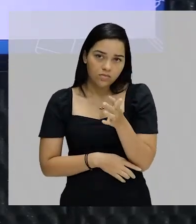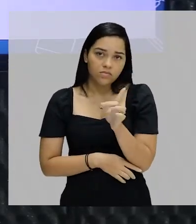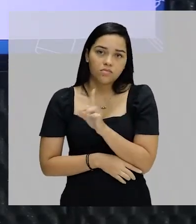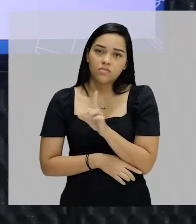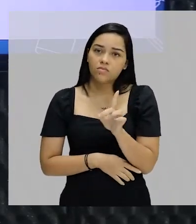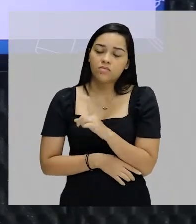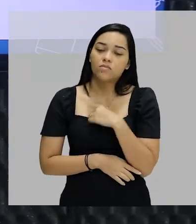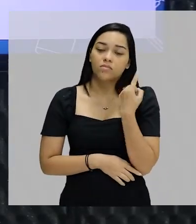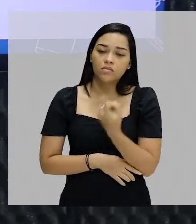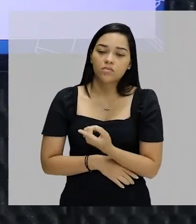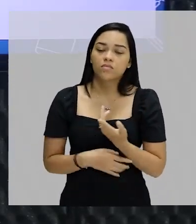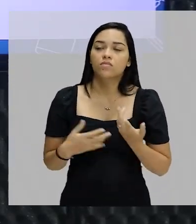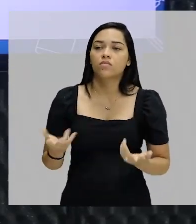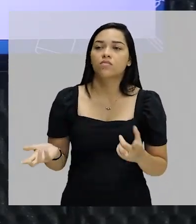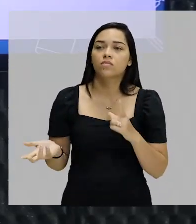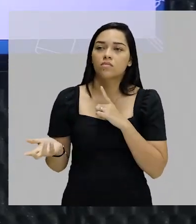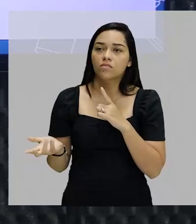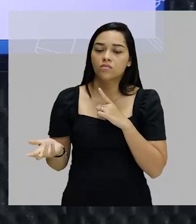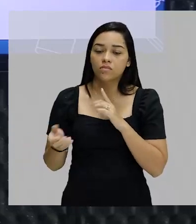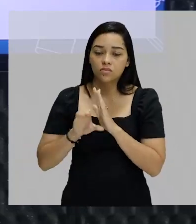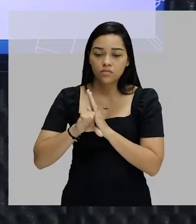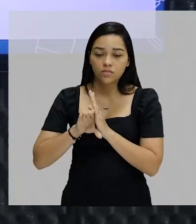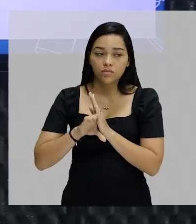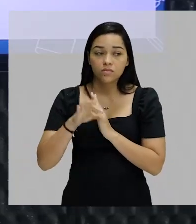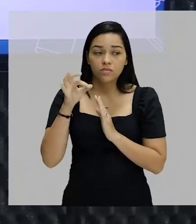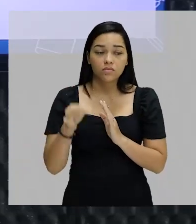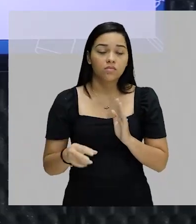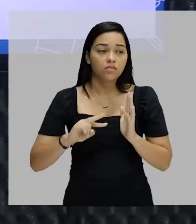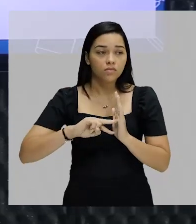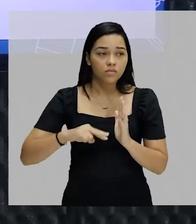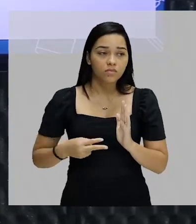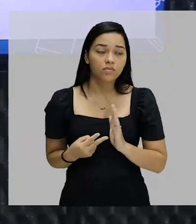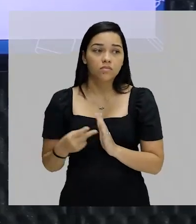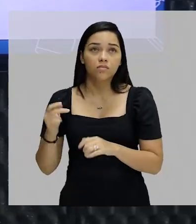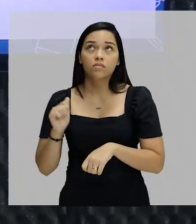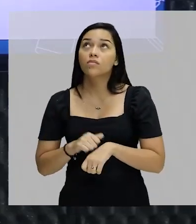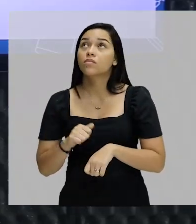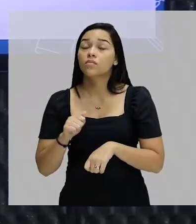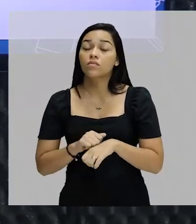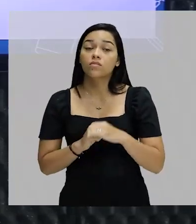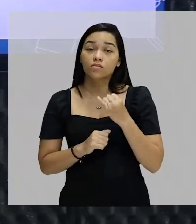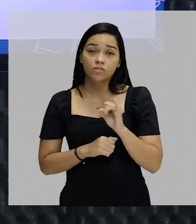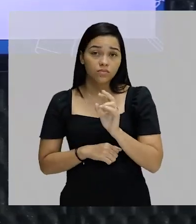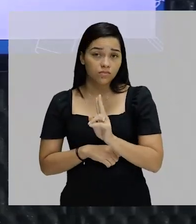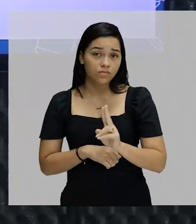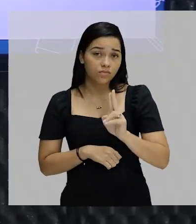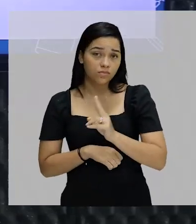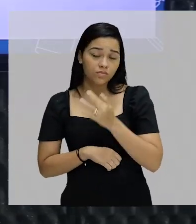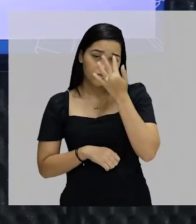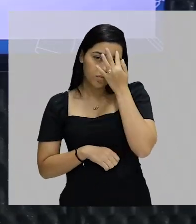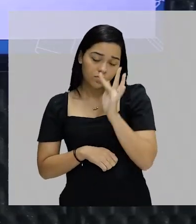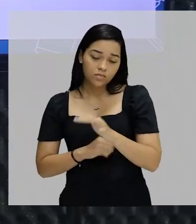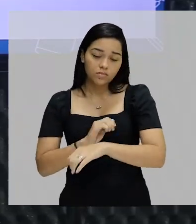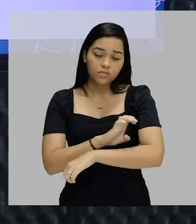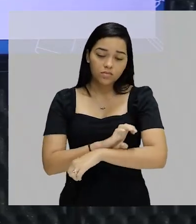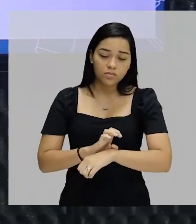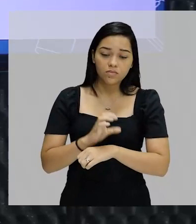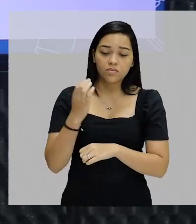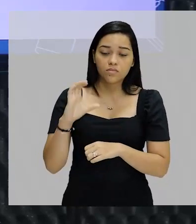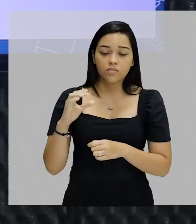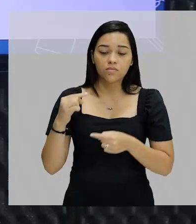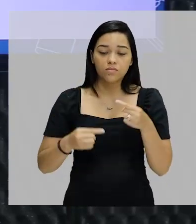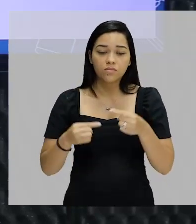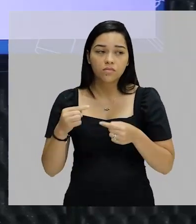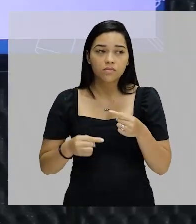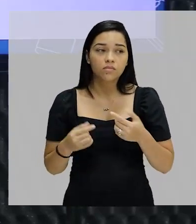assim a gente fechar uma definição sobre o que é pobreza. Se a gente utilizar da filosofia, da ética, da ciência política,